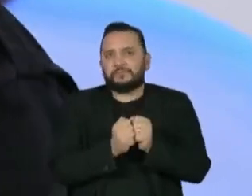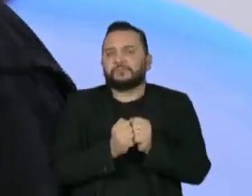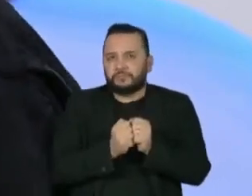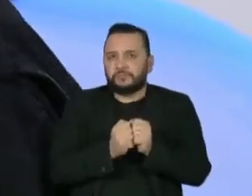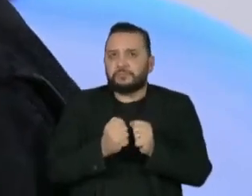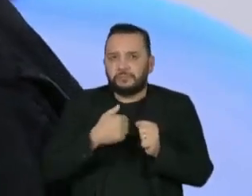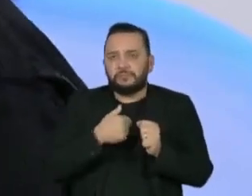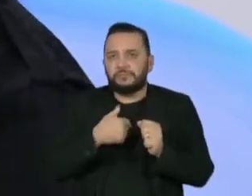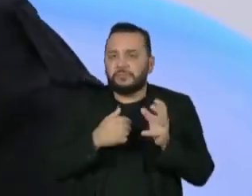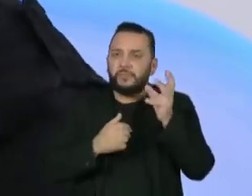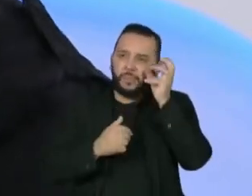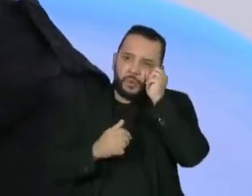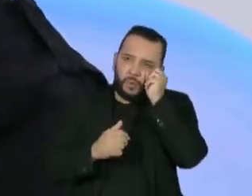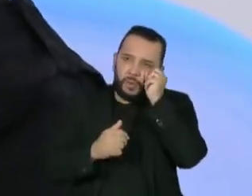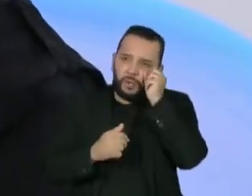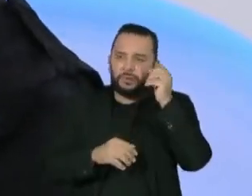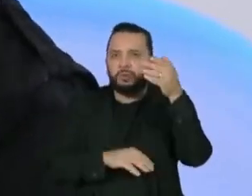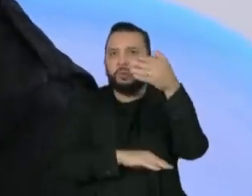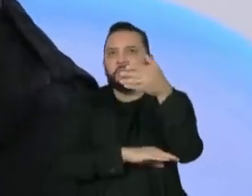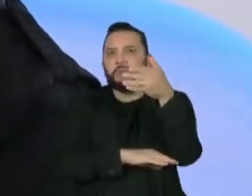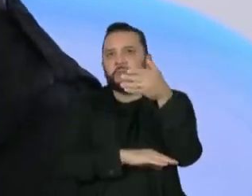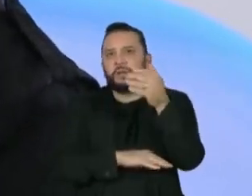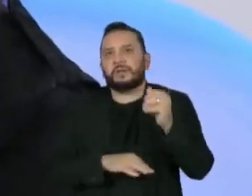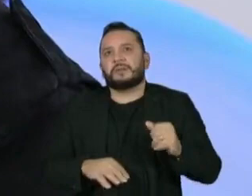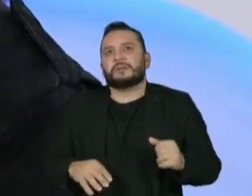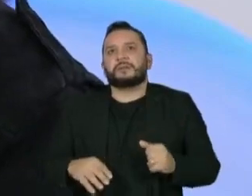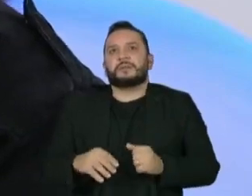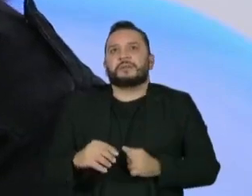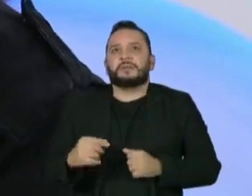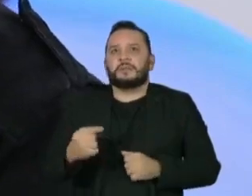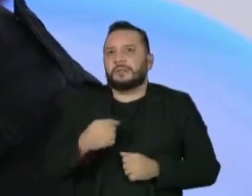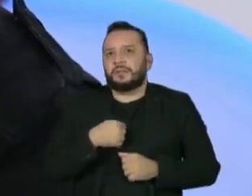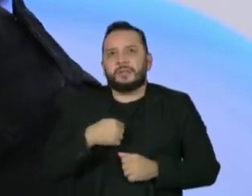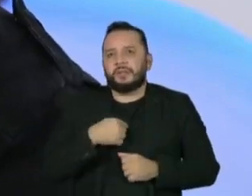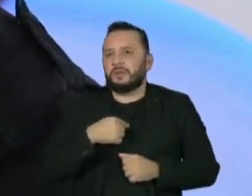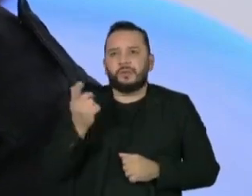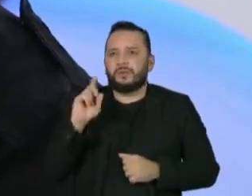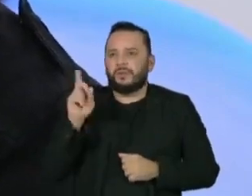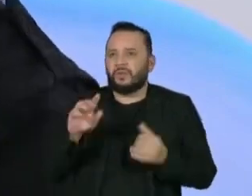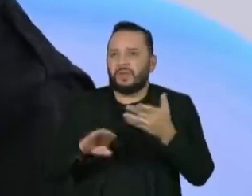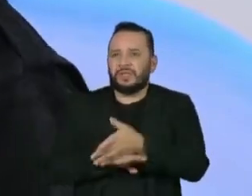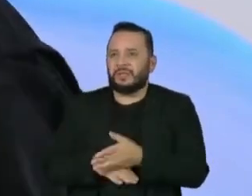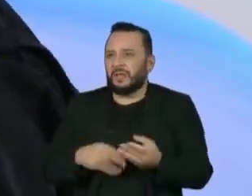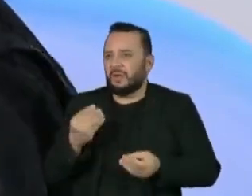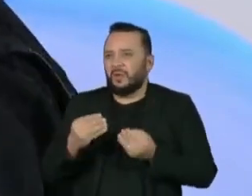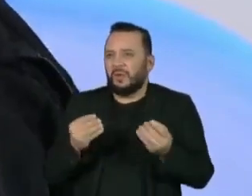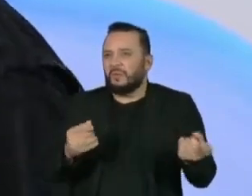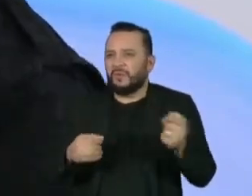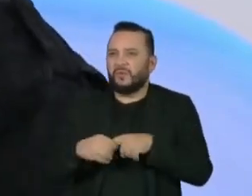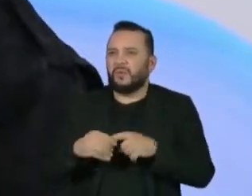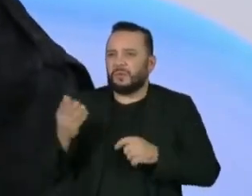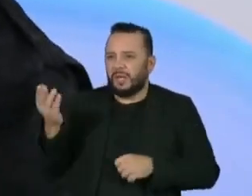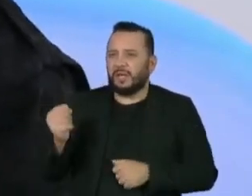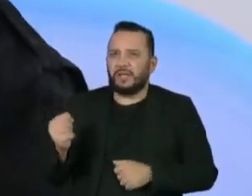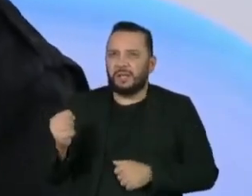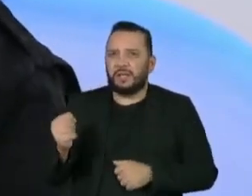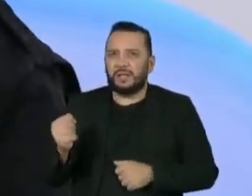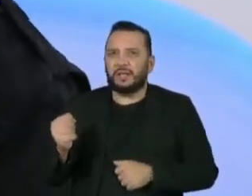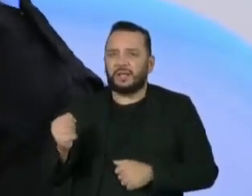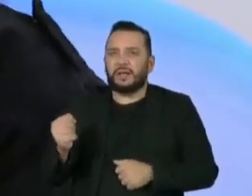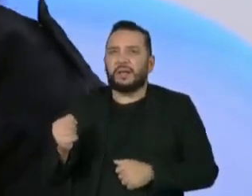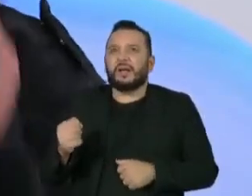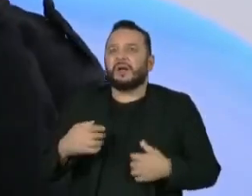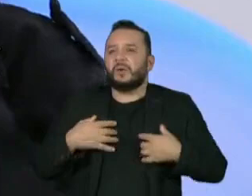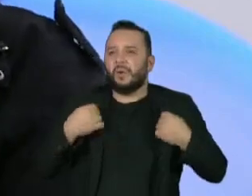Chegamos, eu cheguei no quarto. fiquei, cara, falei assim, não é possível que eu não vou entrar, cara. Pô, eu vou voltar lá. Tirei